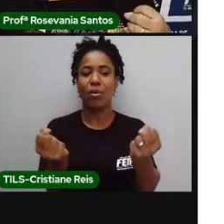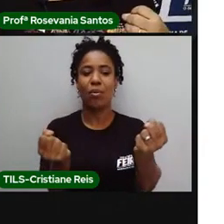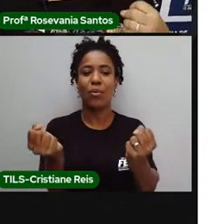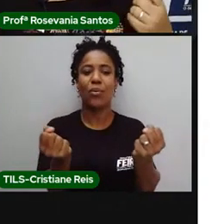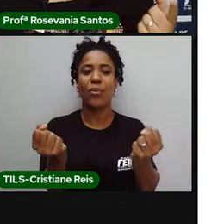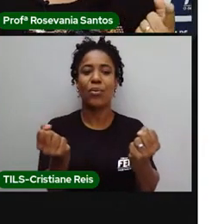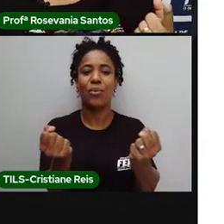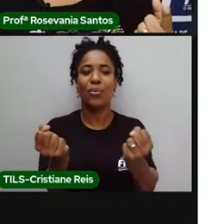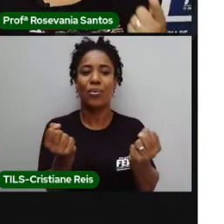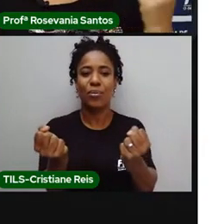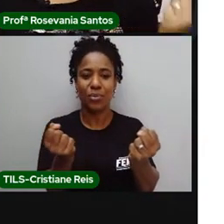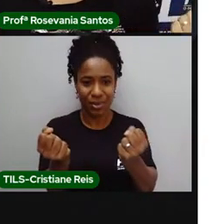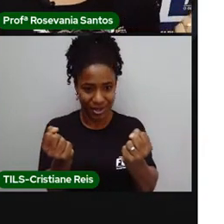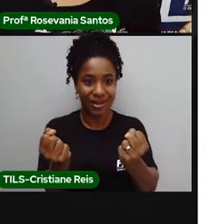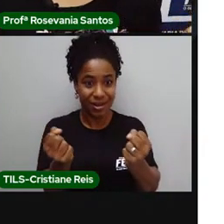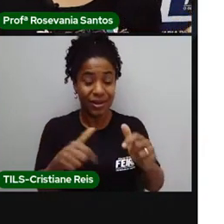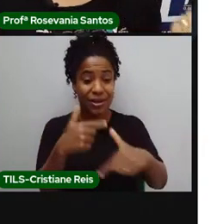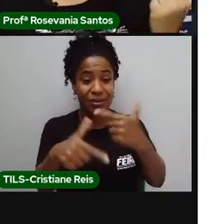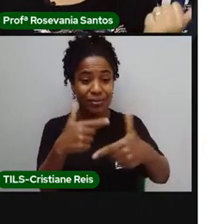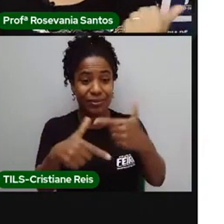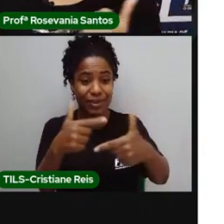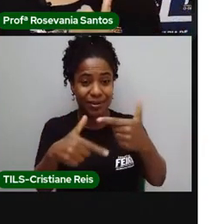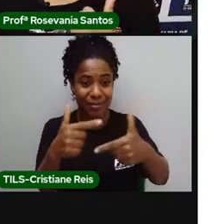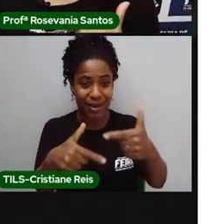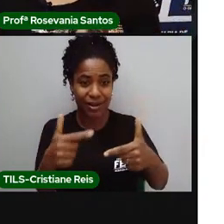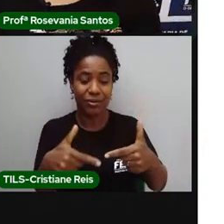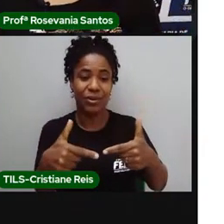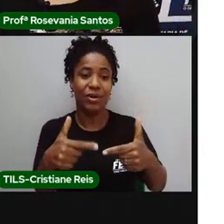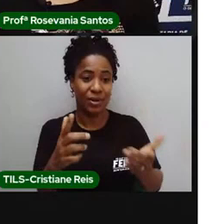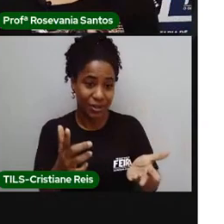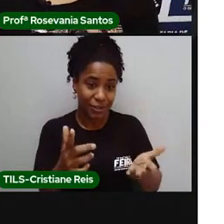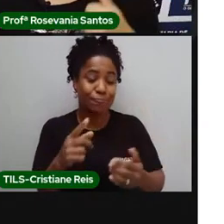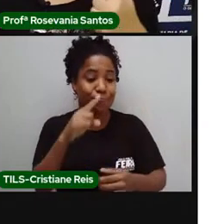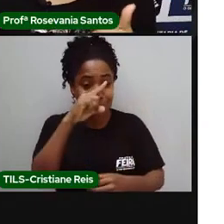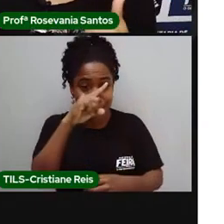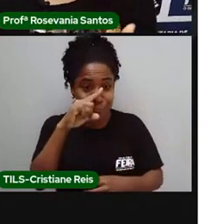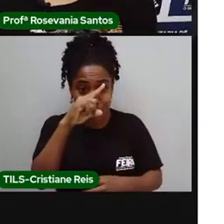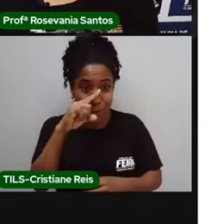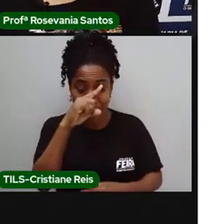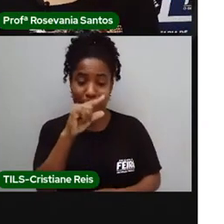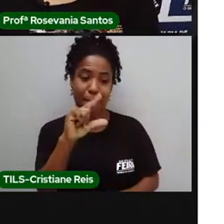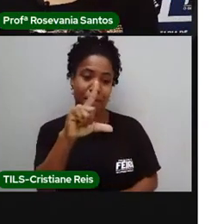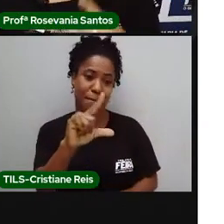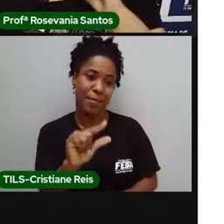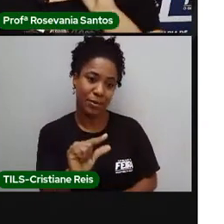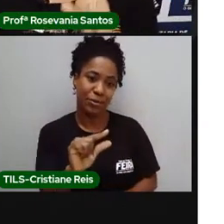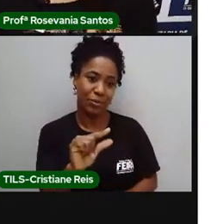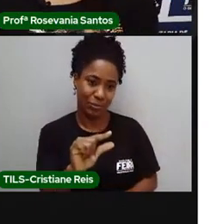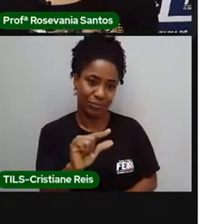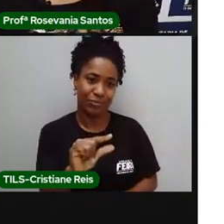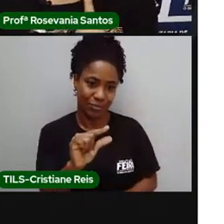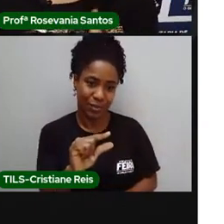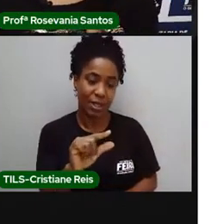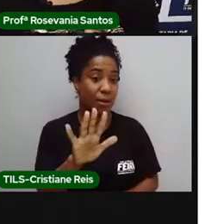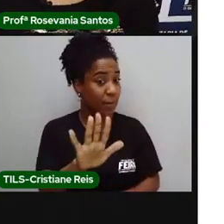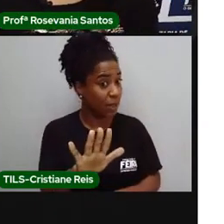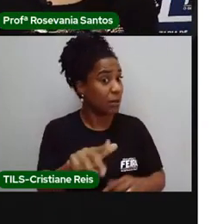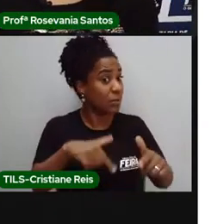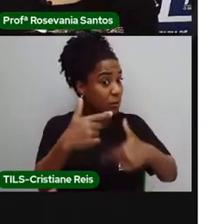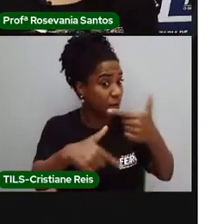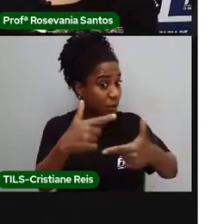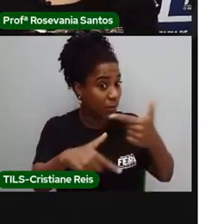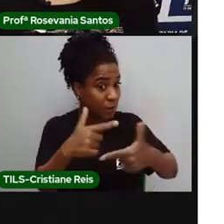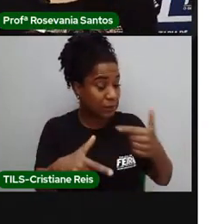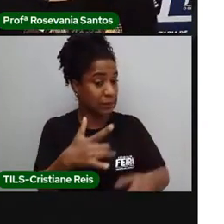menos prejudicial para o ser humano que está ali trabalhando, né? Para esse trabalhador. O que não quer dizer que não seja